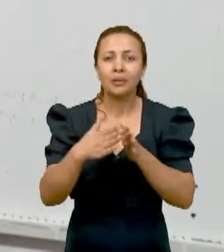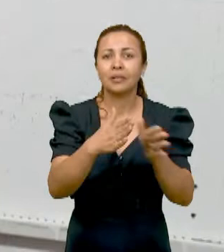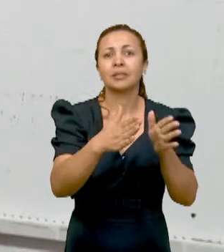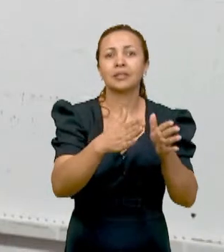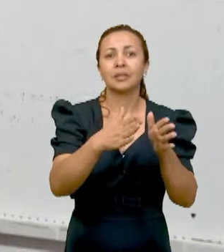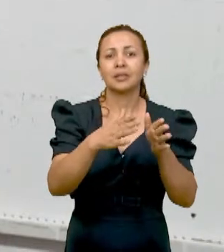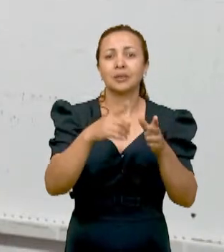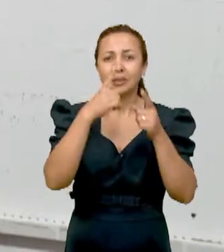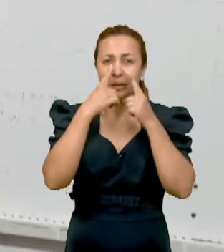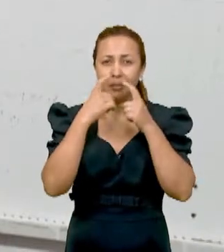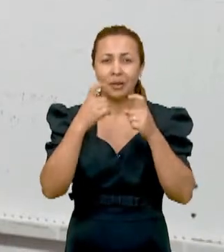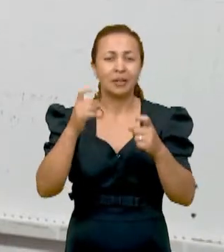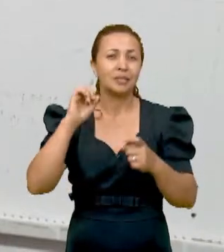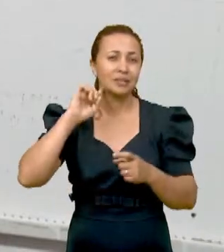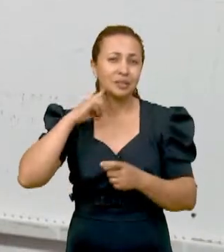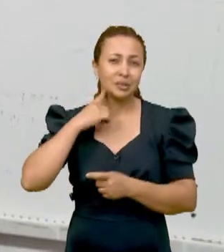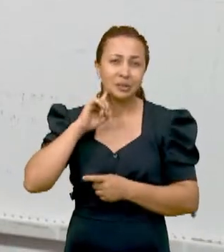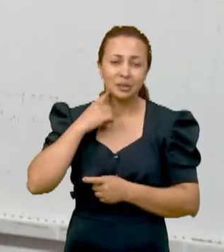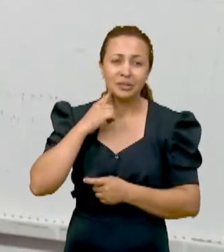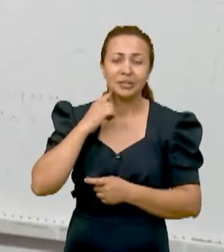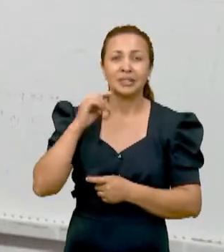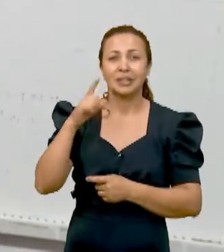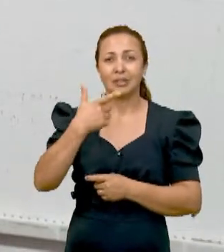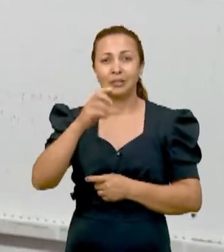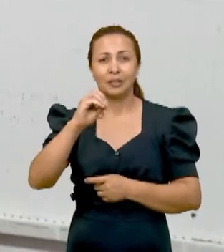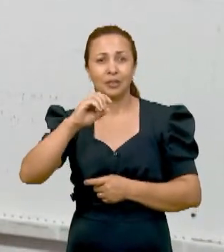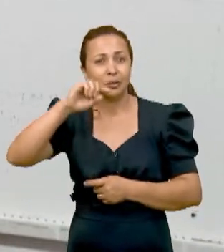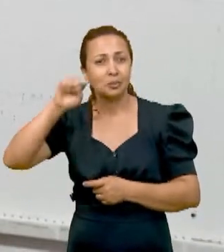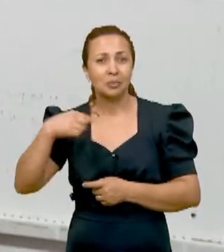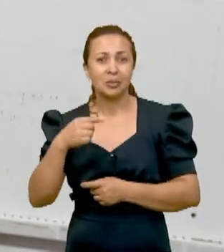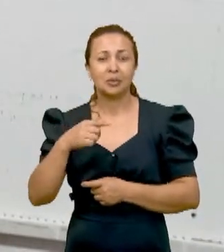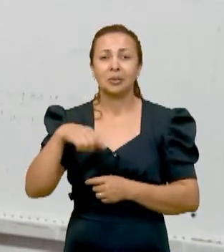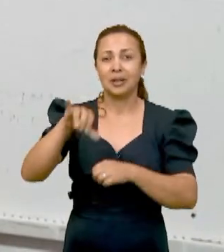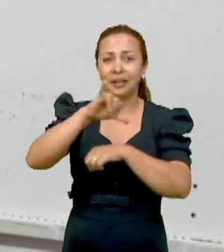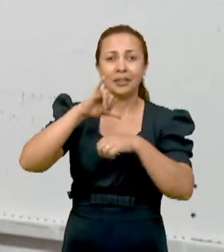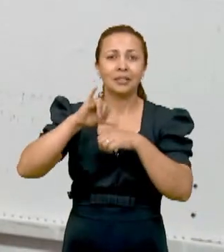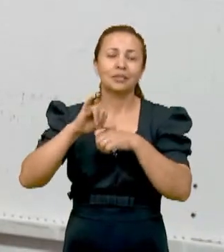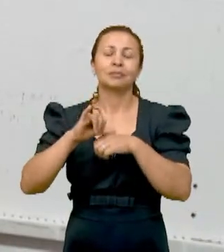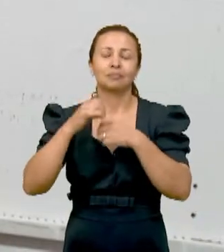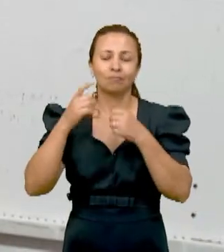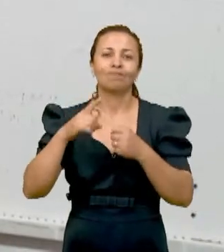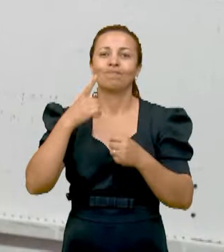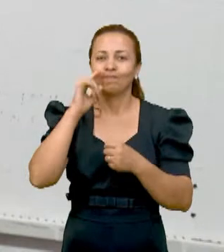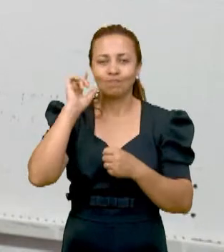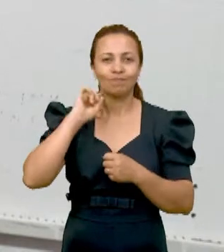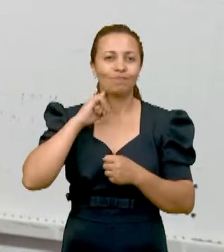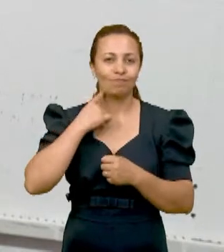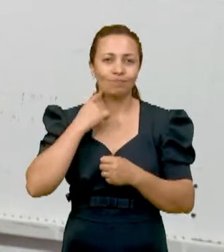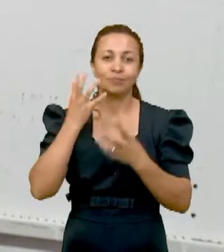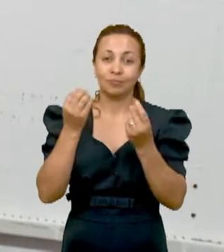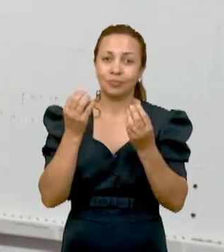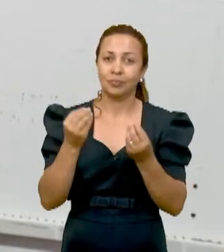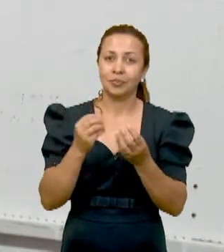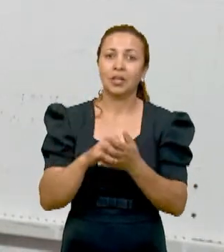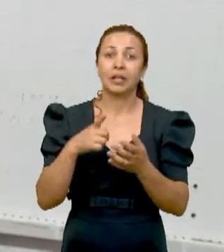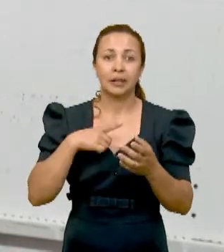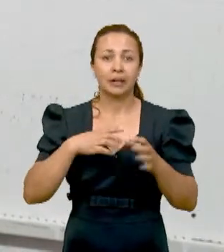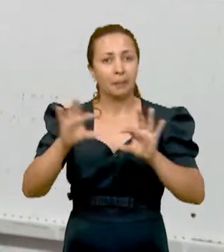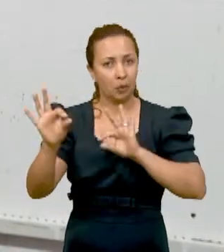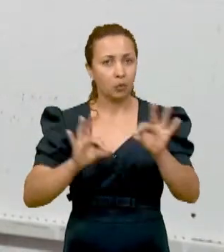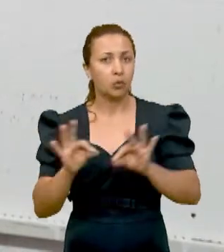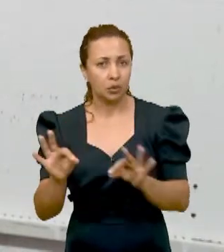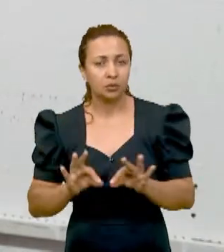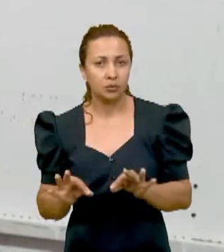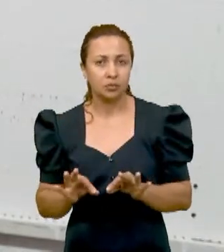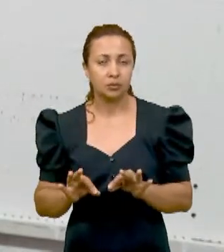poluir, tem estudos que falam 20 mil litros de água, 30 mil litros de água, um litro de óleo tem essa capacidade de poluição. Então, tem a questão